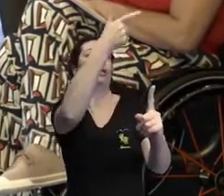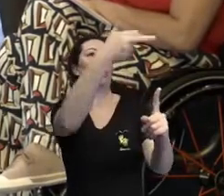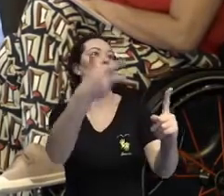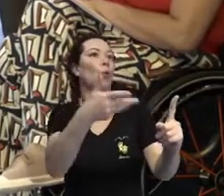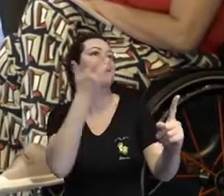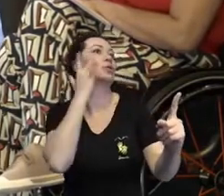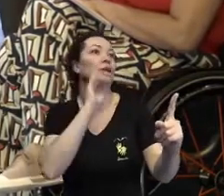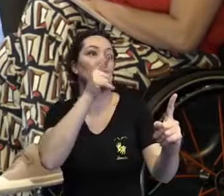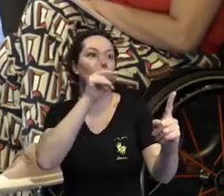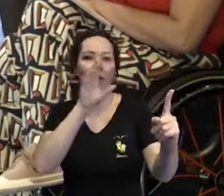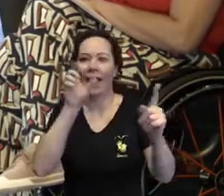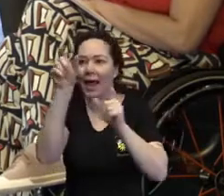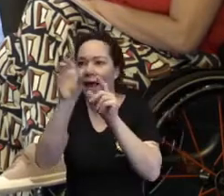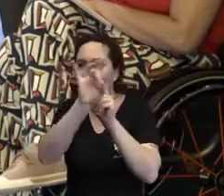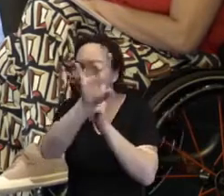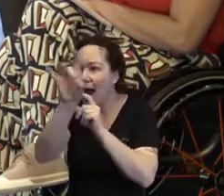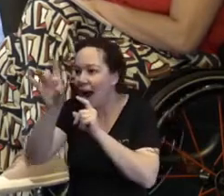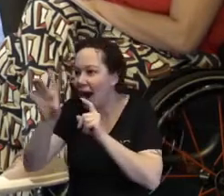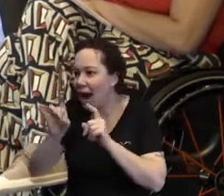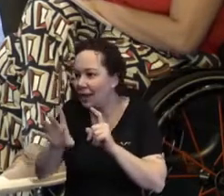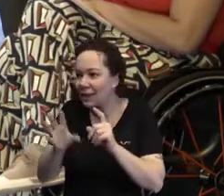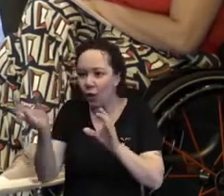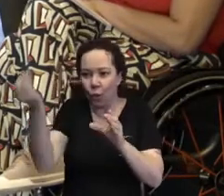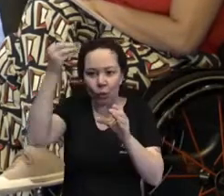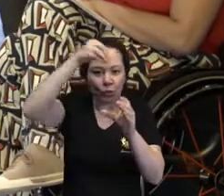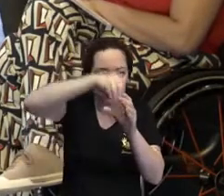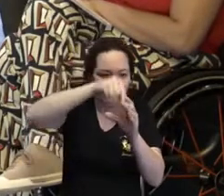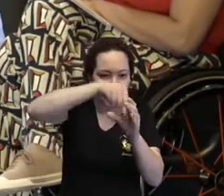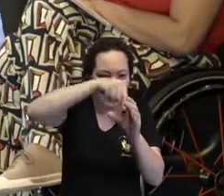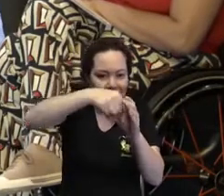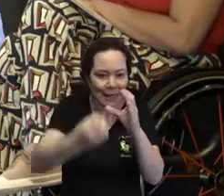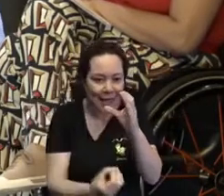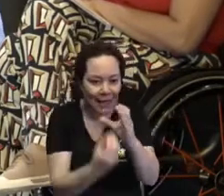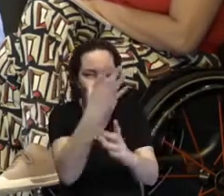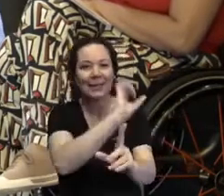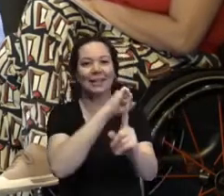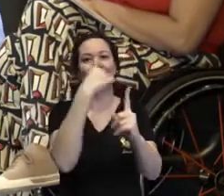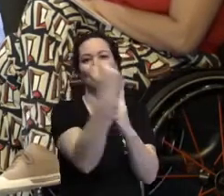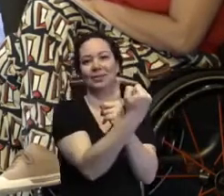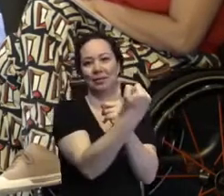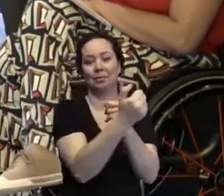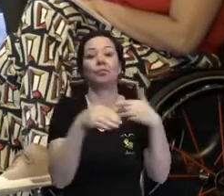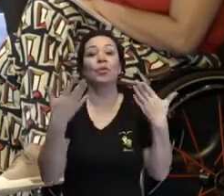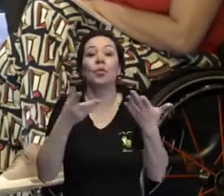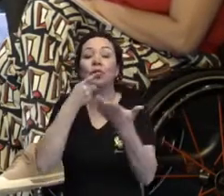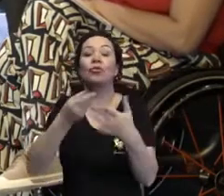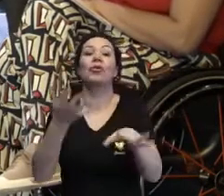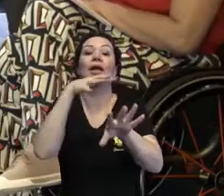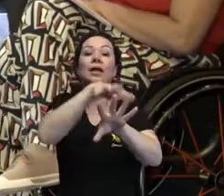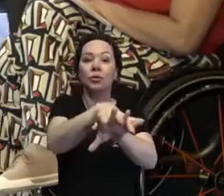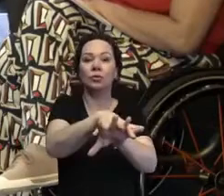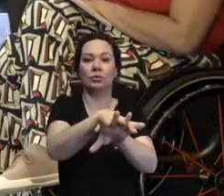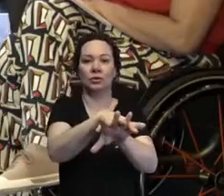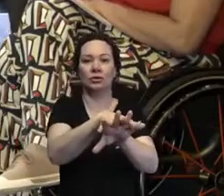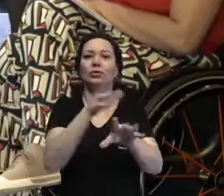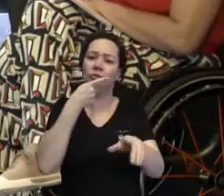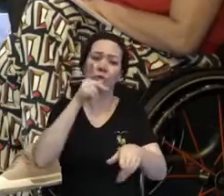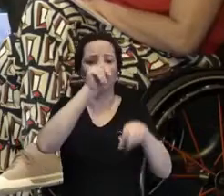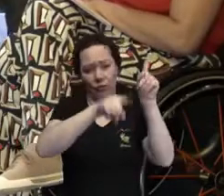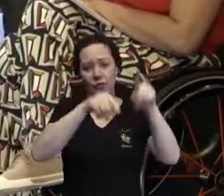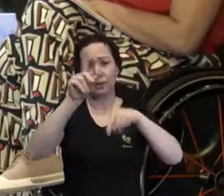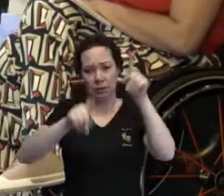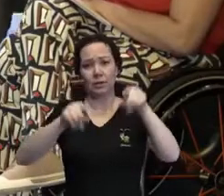Somos nós. E quando a gente fala de inclusão, pessoal, a gente está falando da diversidade, que é um fato.